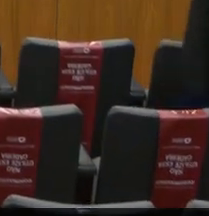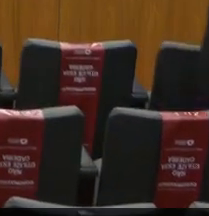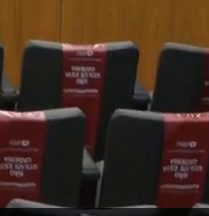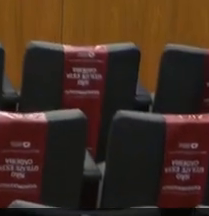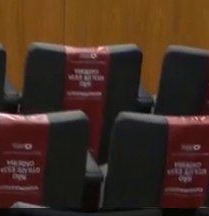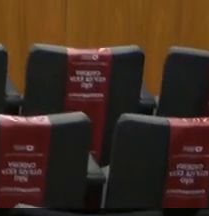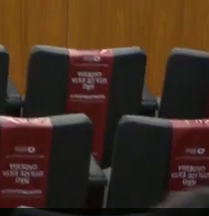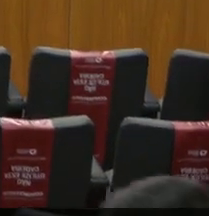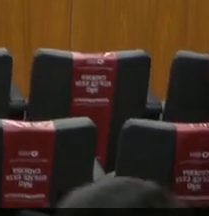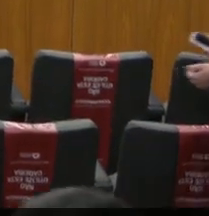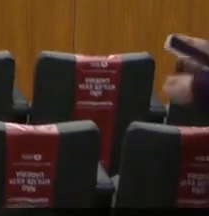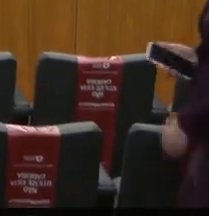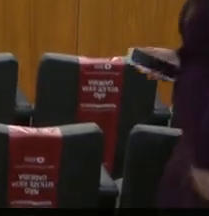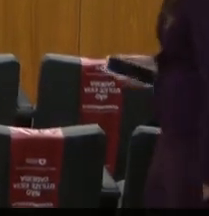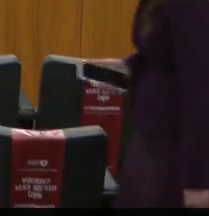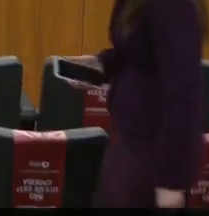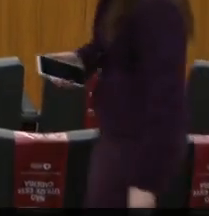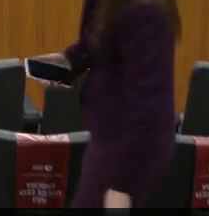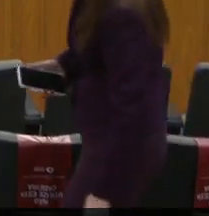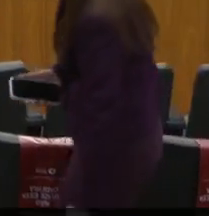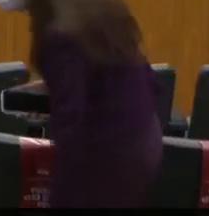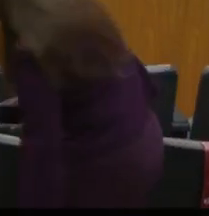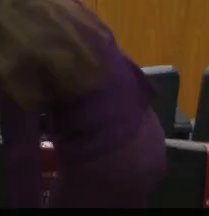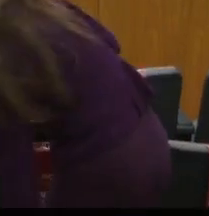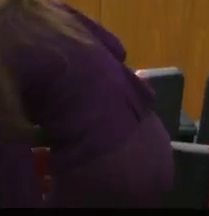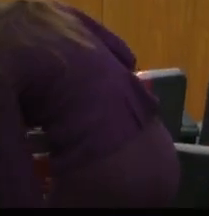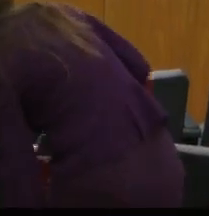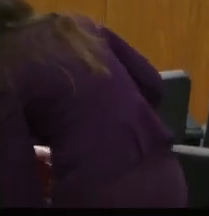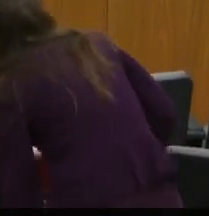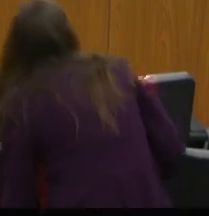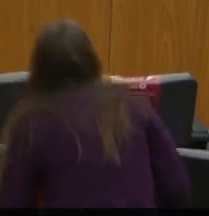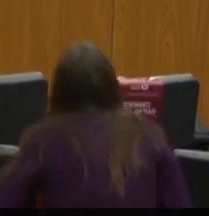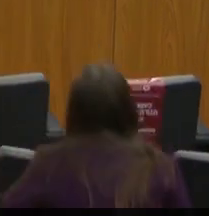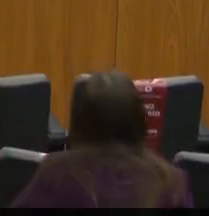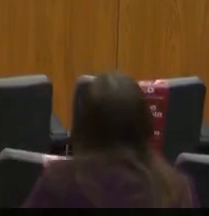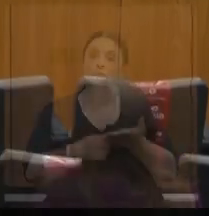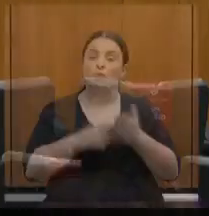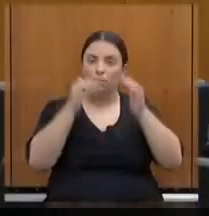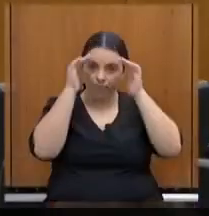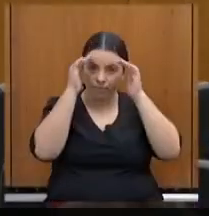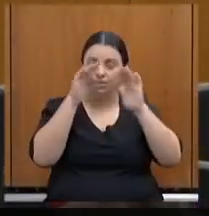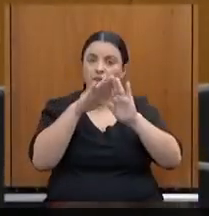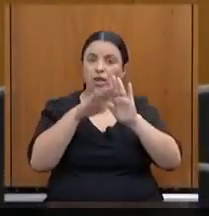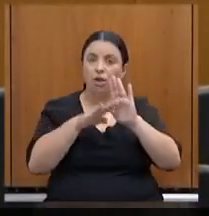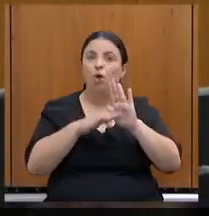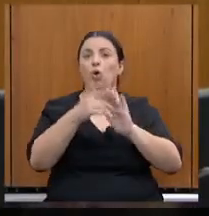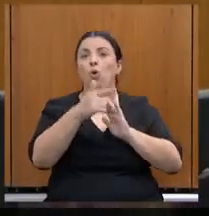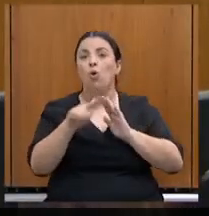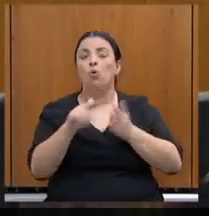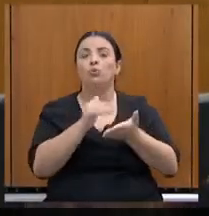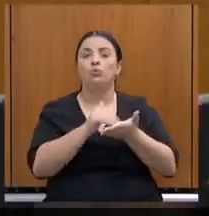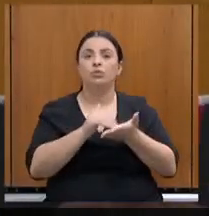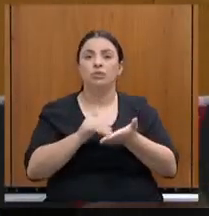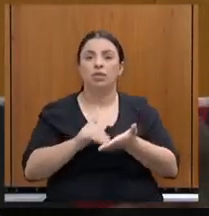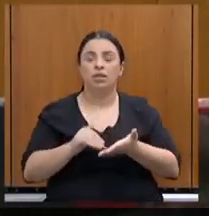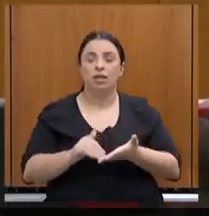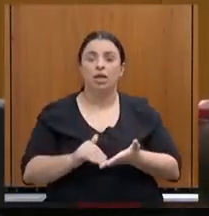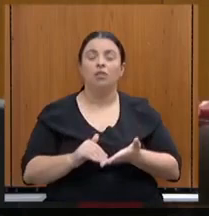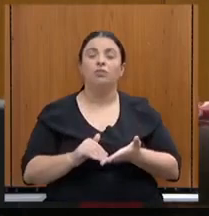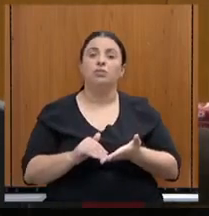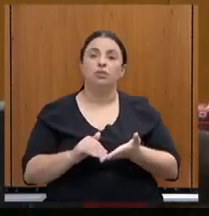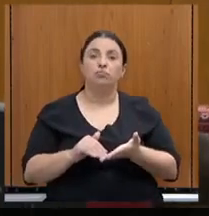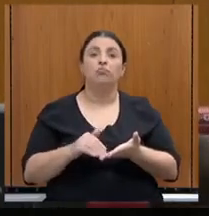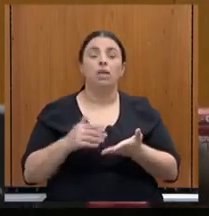nós chamaremos, conforme a ordem, os outros secretários e vamos